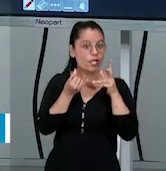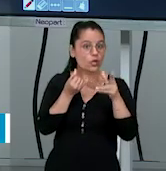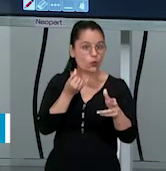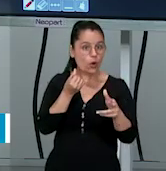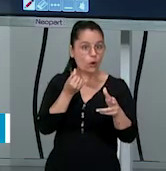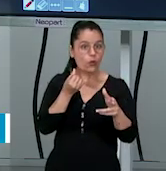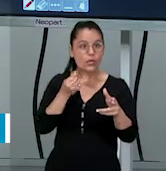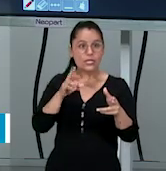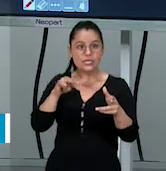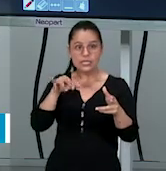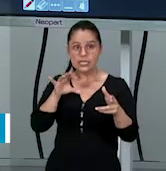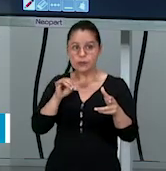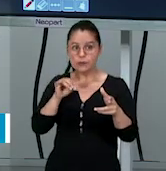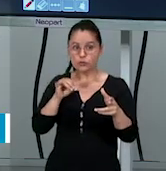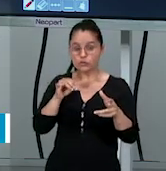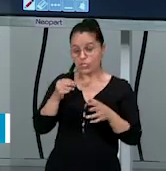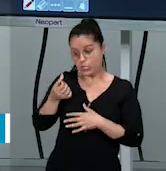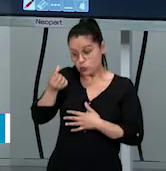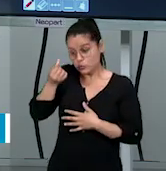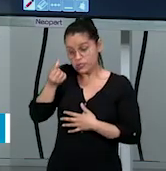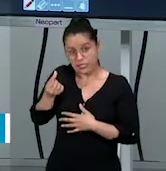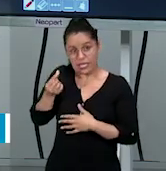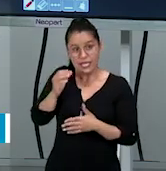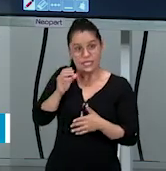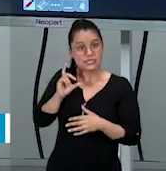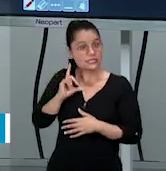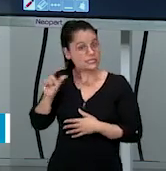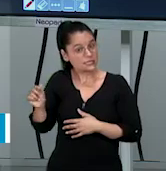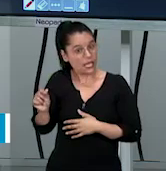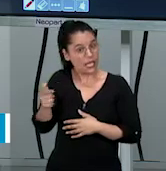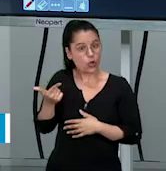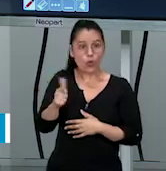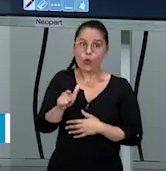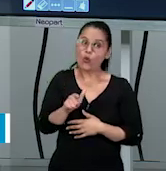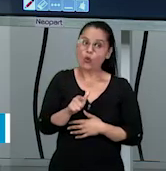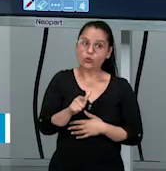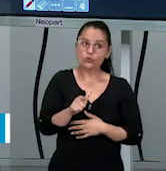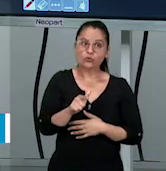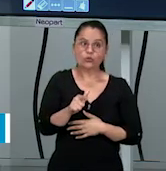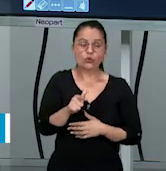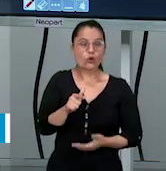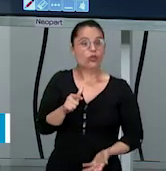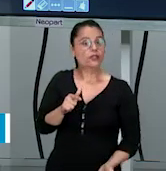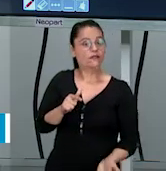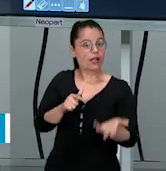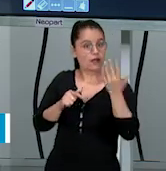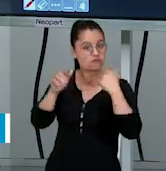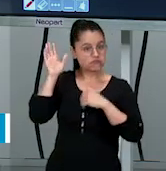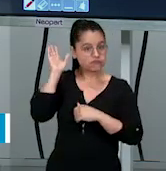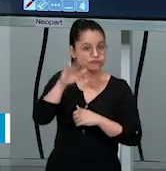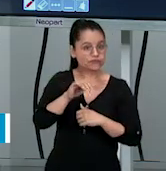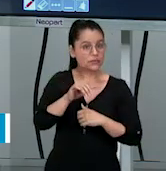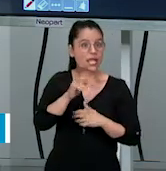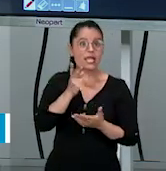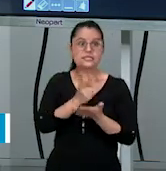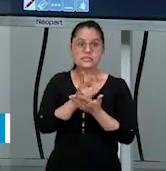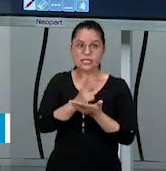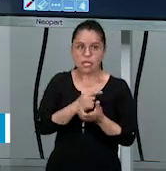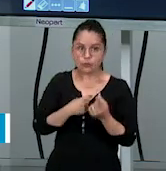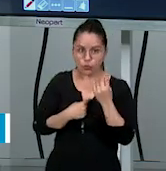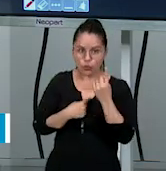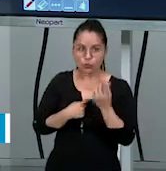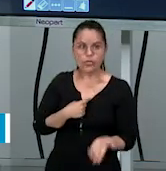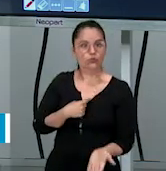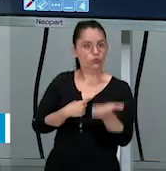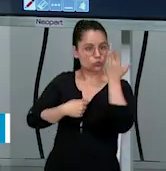chega aqui, ó, ele sai, entra um outro jogador aqui na 1 pra poder sacar pra ele. A posição 1 é sempre a do saque, tá, gente?